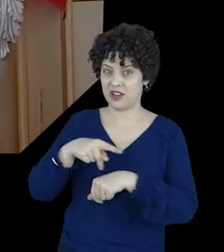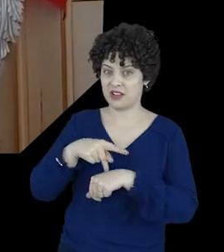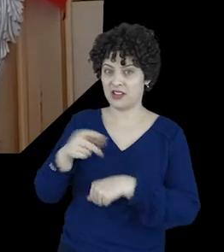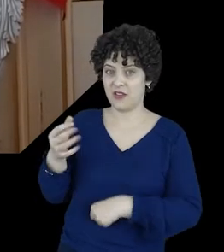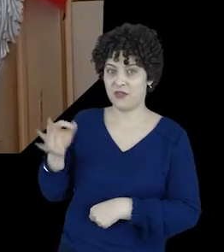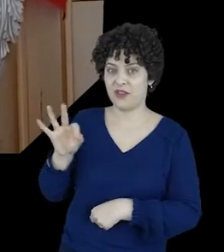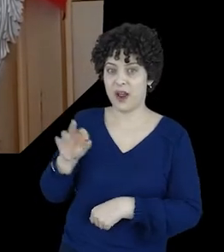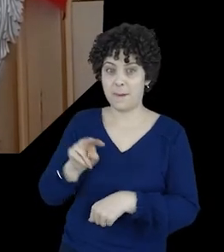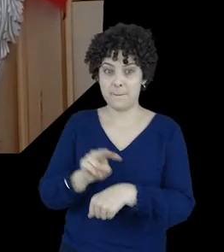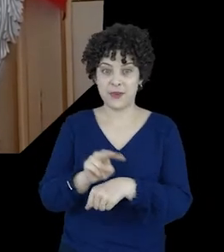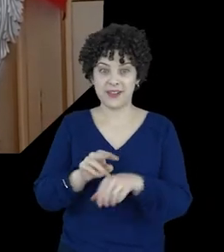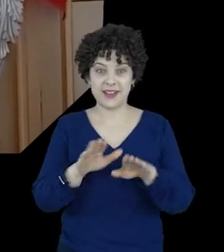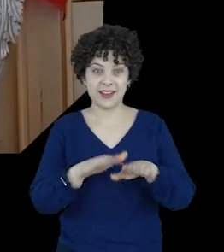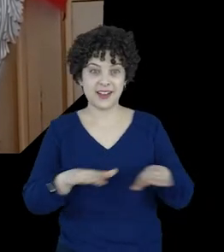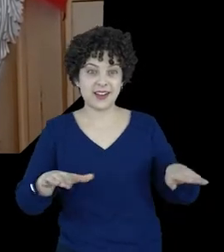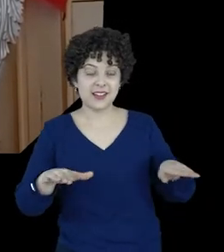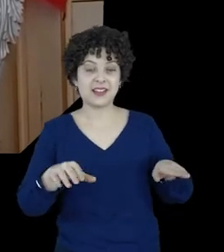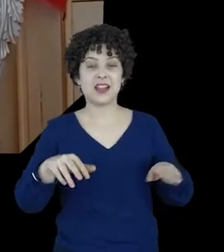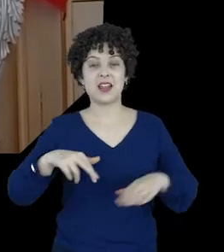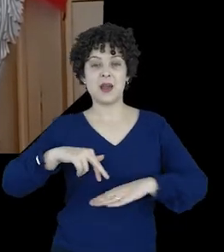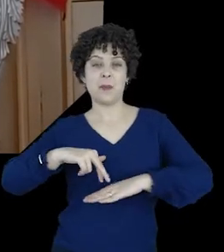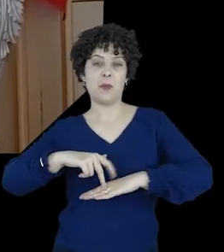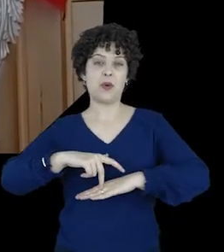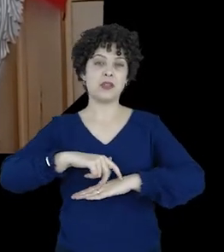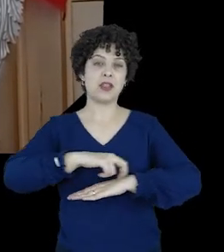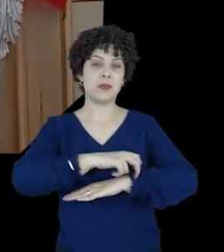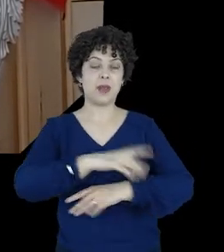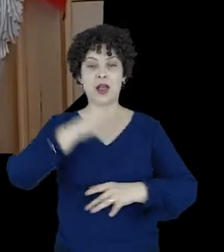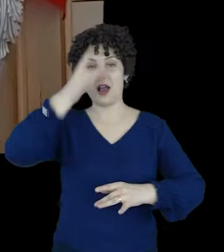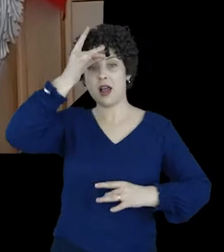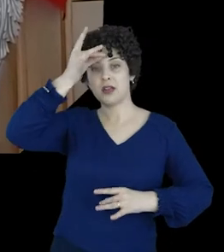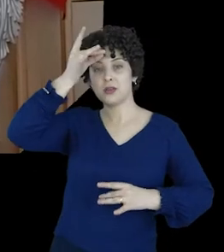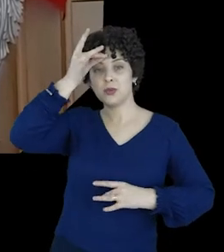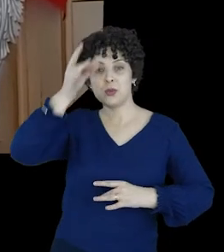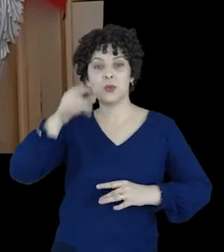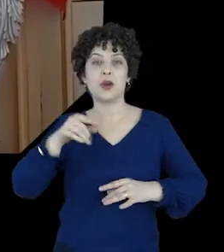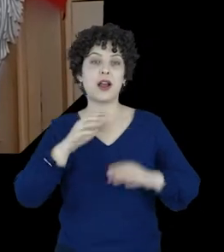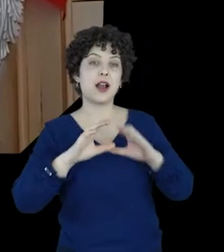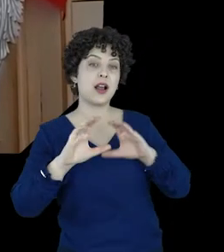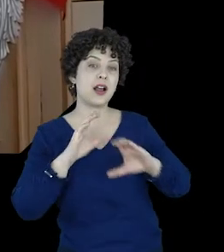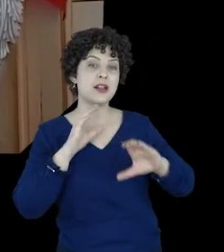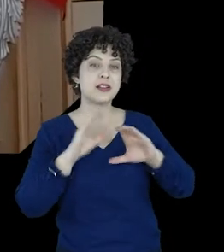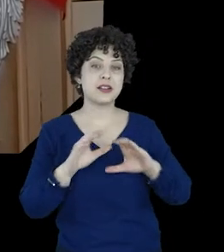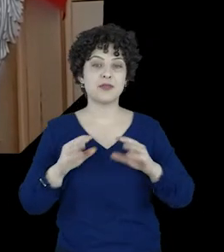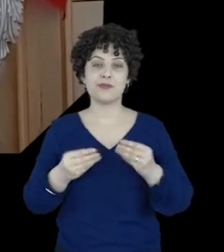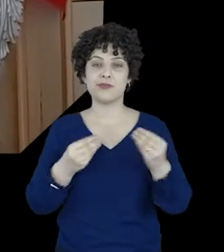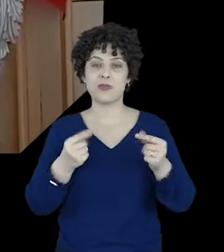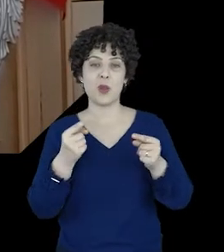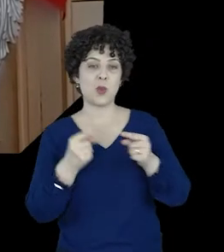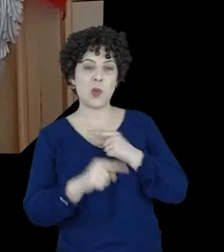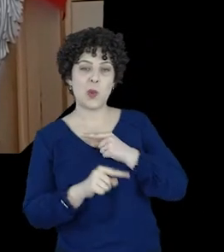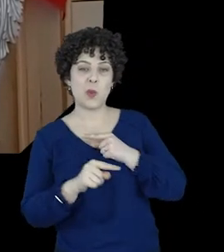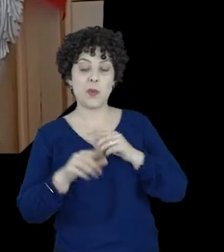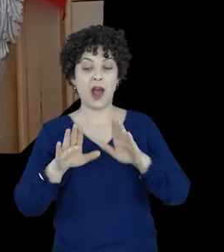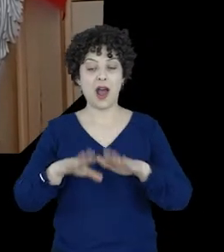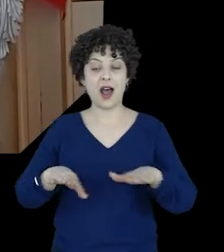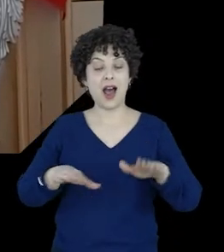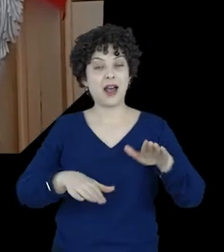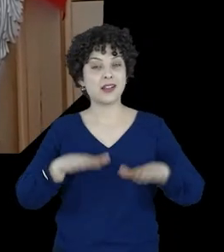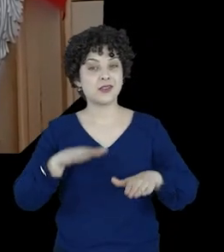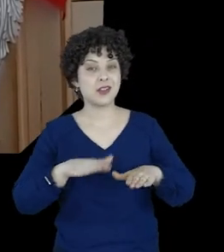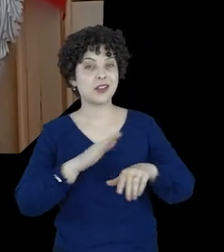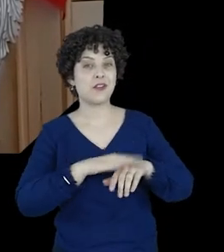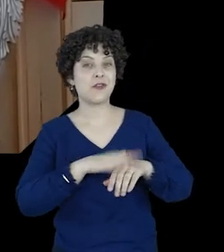que na França protegem as crianças que modelam, atuam e cantam não se aplicavam às